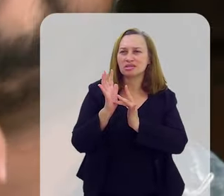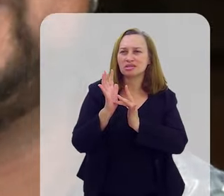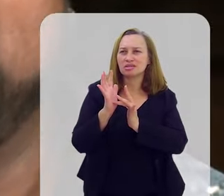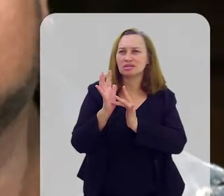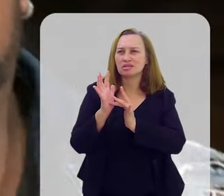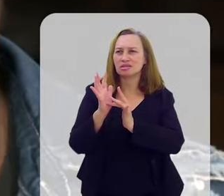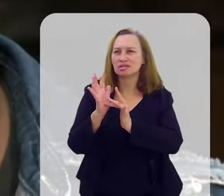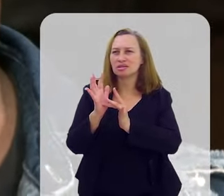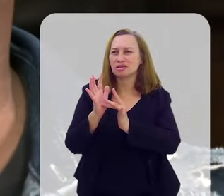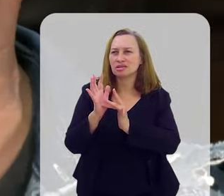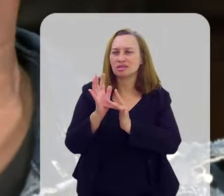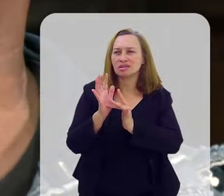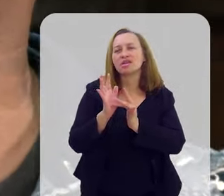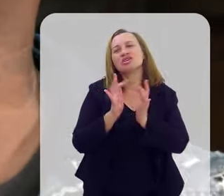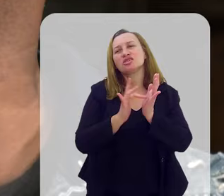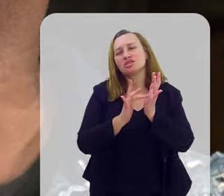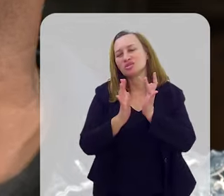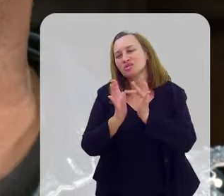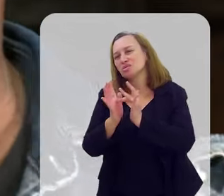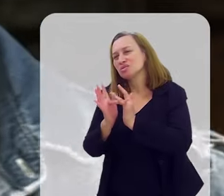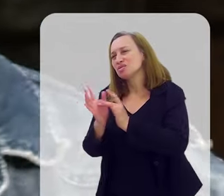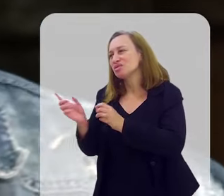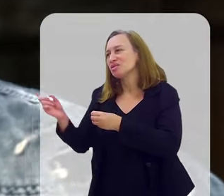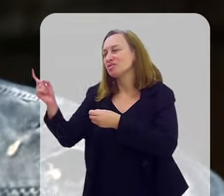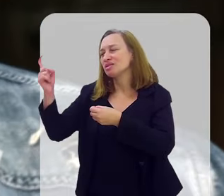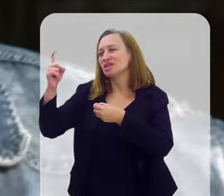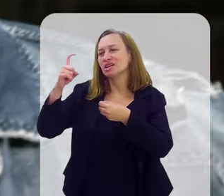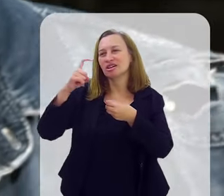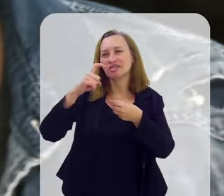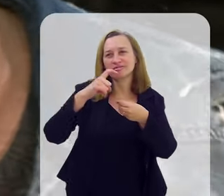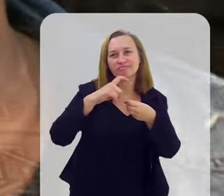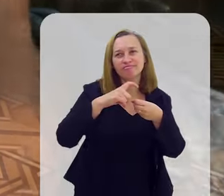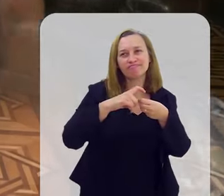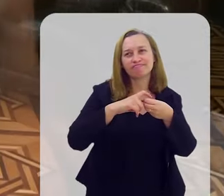Voltará Do céu para nos buscar